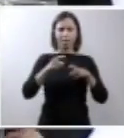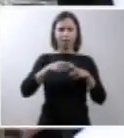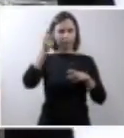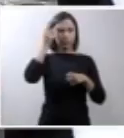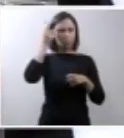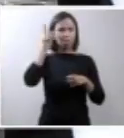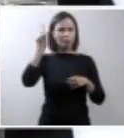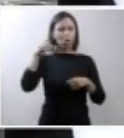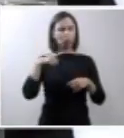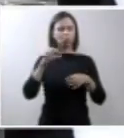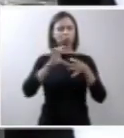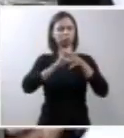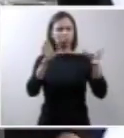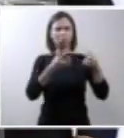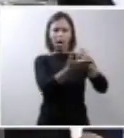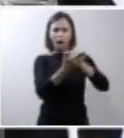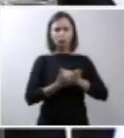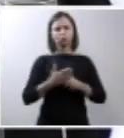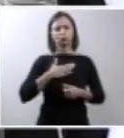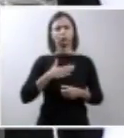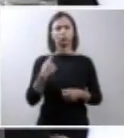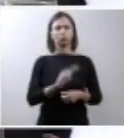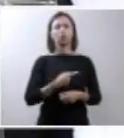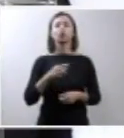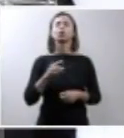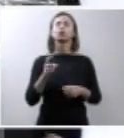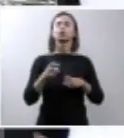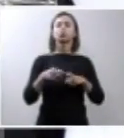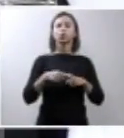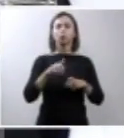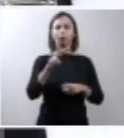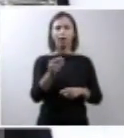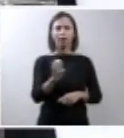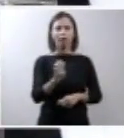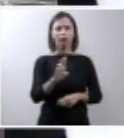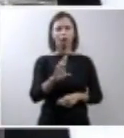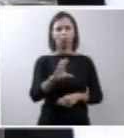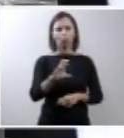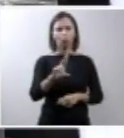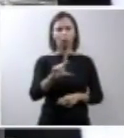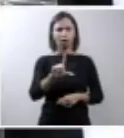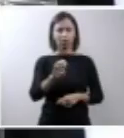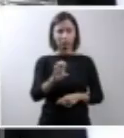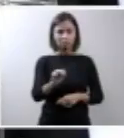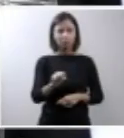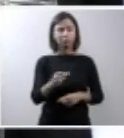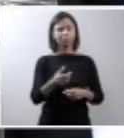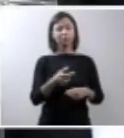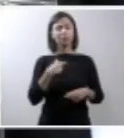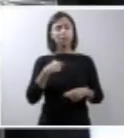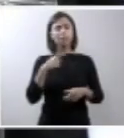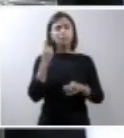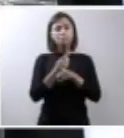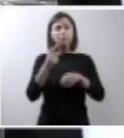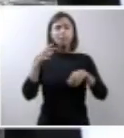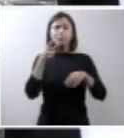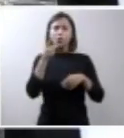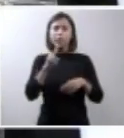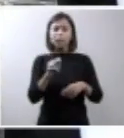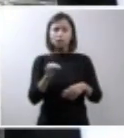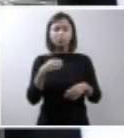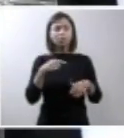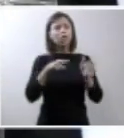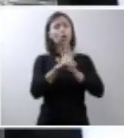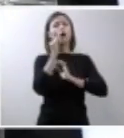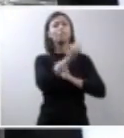plantificou a ajudar a gente desde o início, o doutor Hércules. E no primeiro diagnóstico eu liguei para ele, ele formou. Aí,